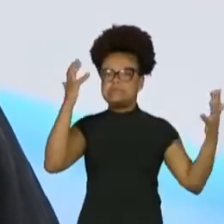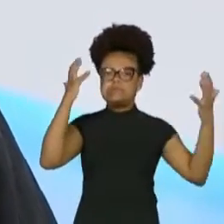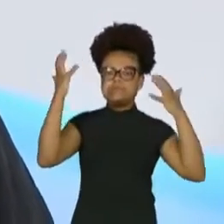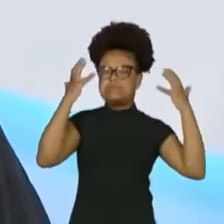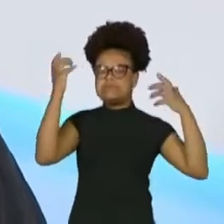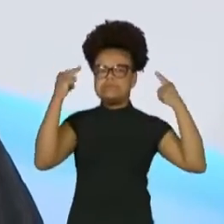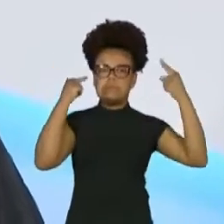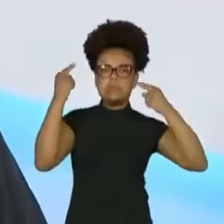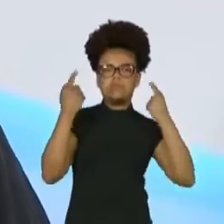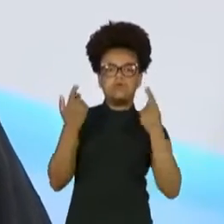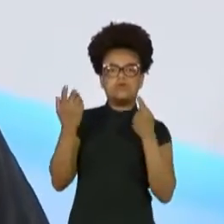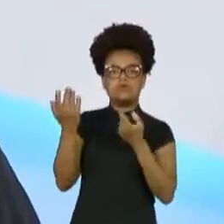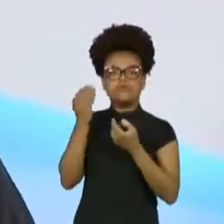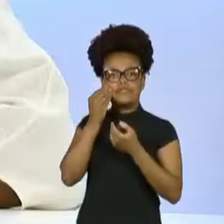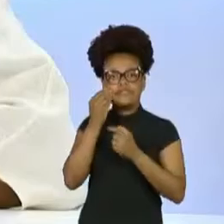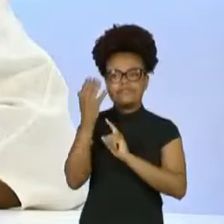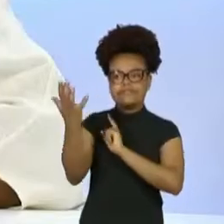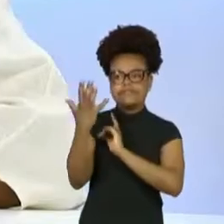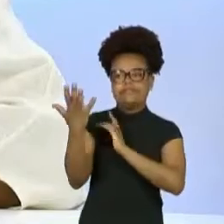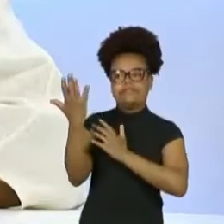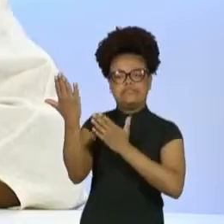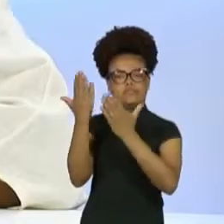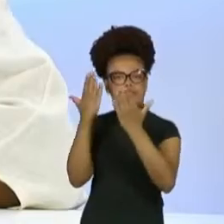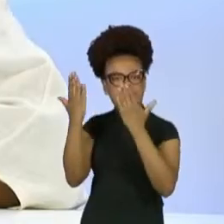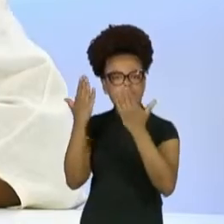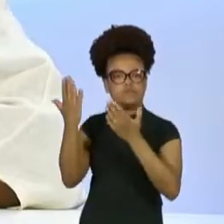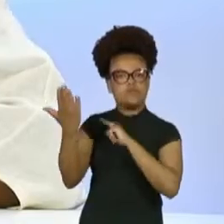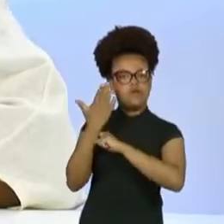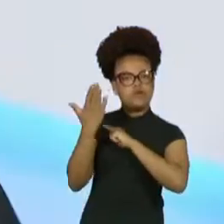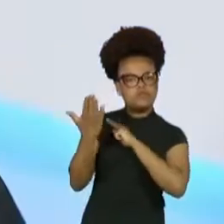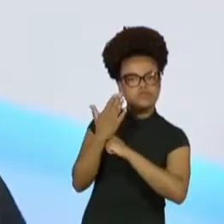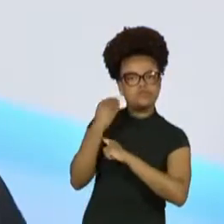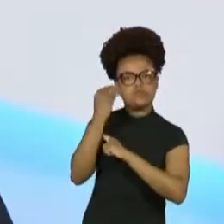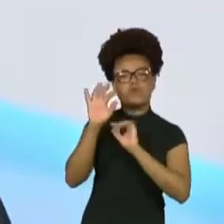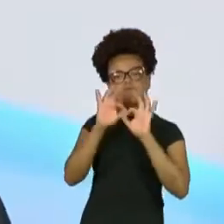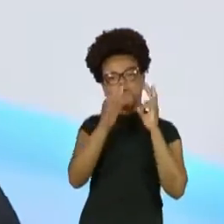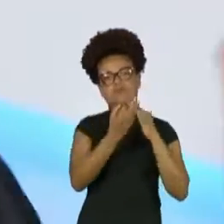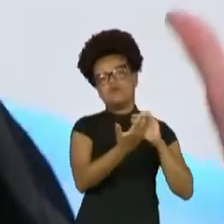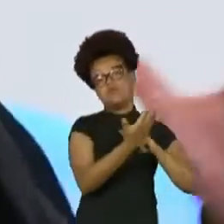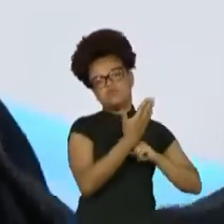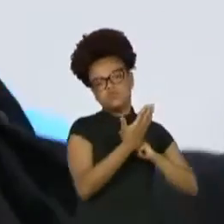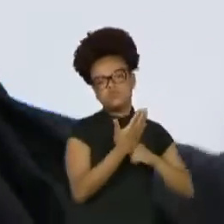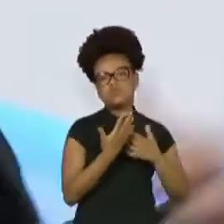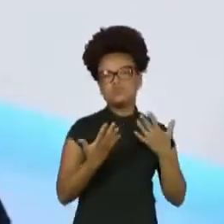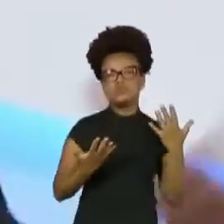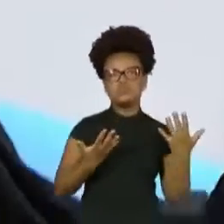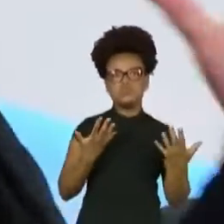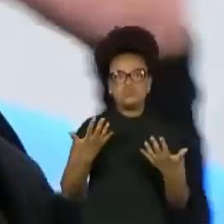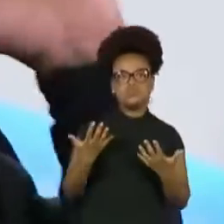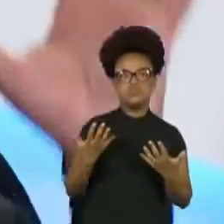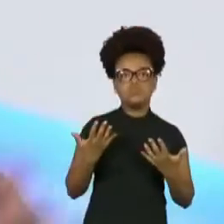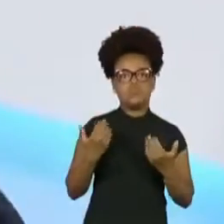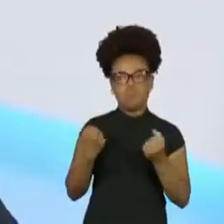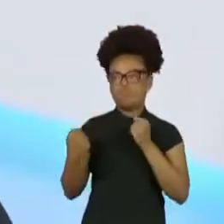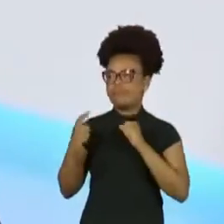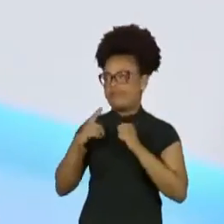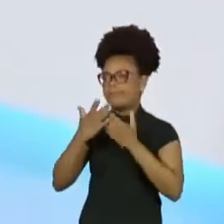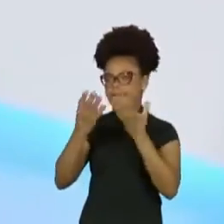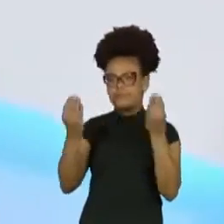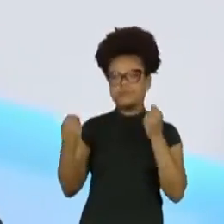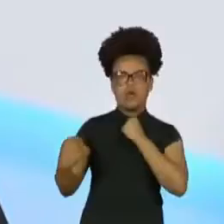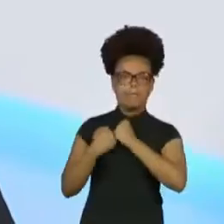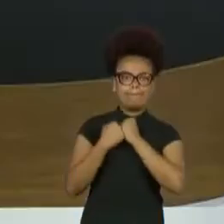religião... A psicanálise, os amigos, a família, enfim. Apoio por todos os lados, né?